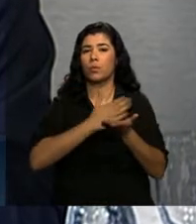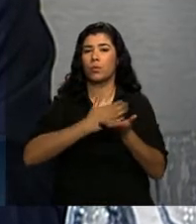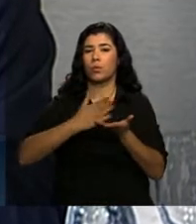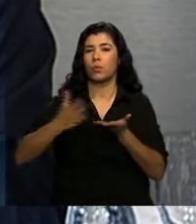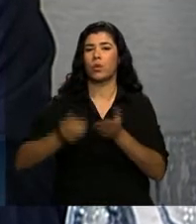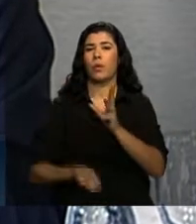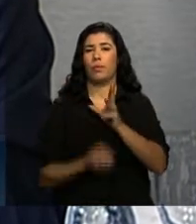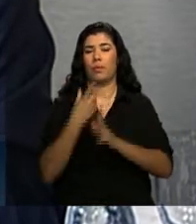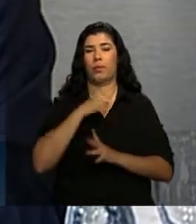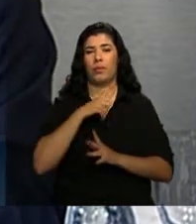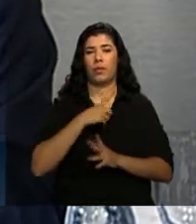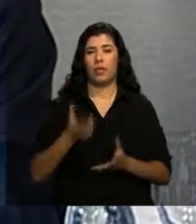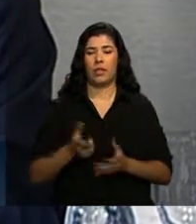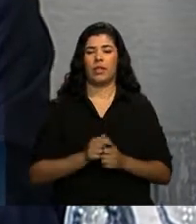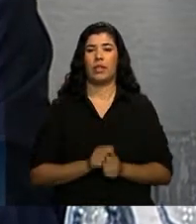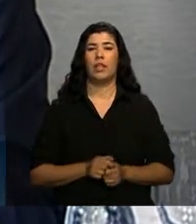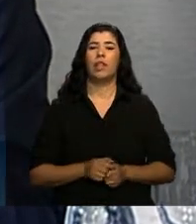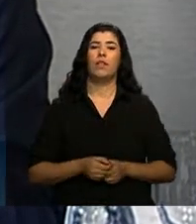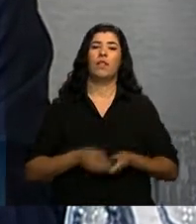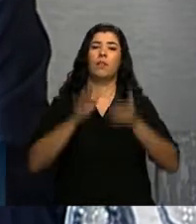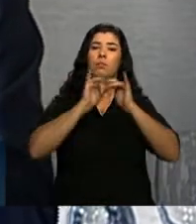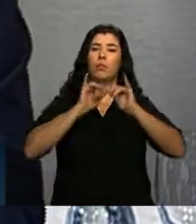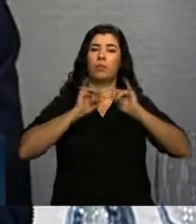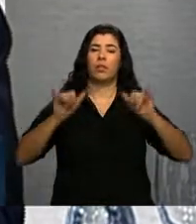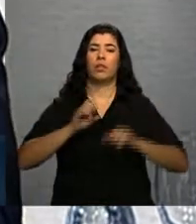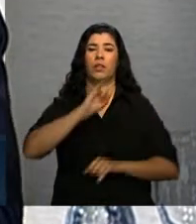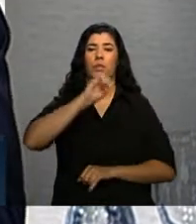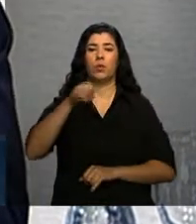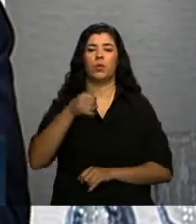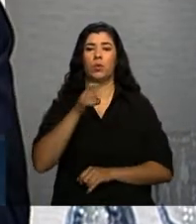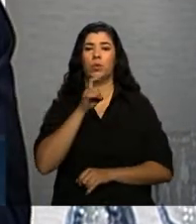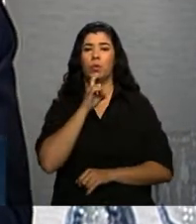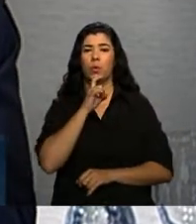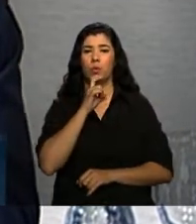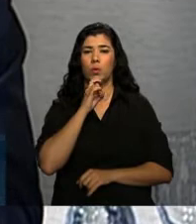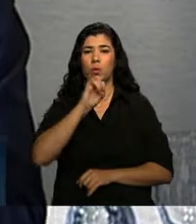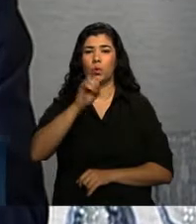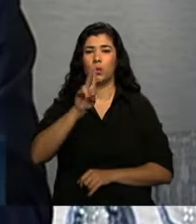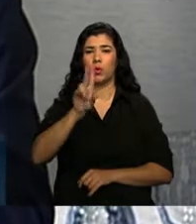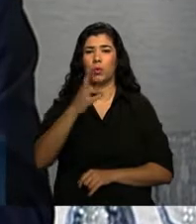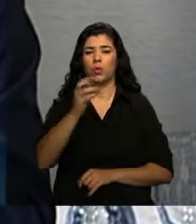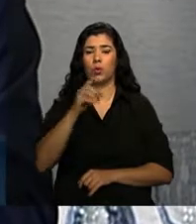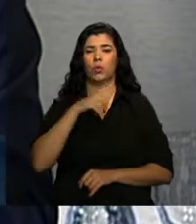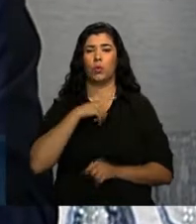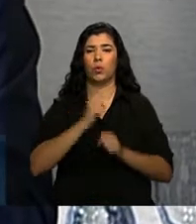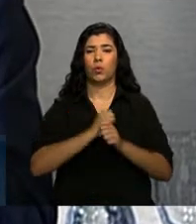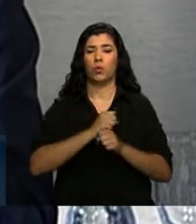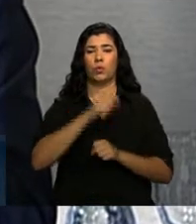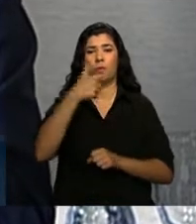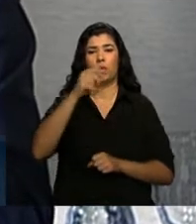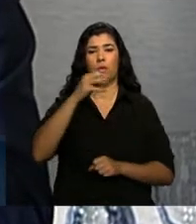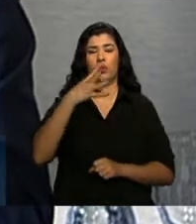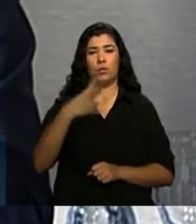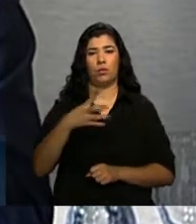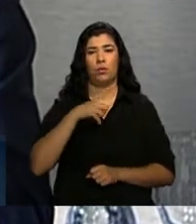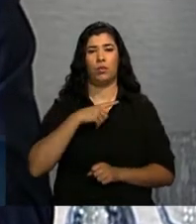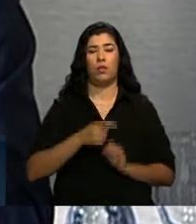publicado, em junho de 2004, na portaria 1080, 1082, se não me falhar a memória, que